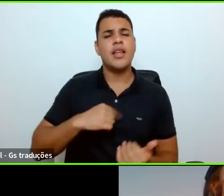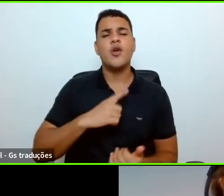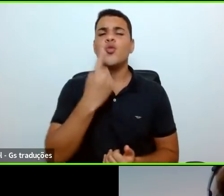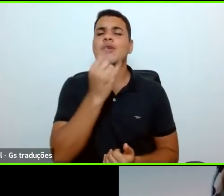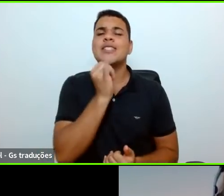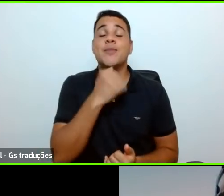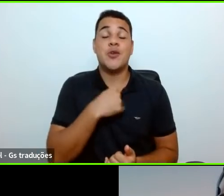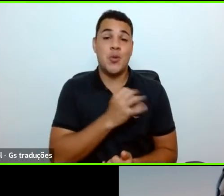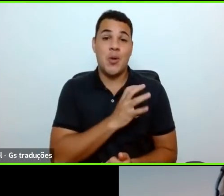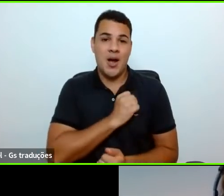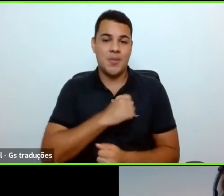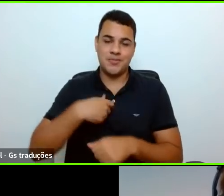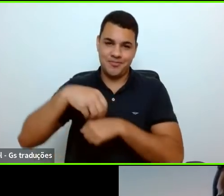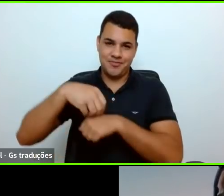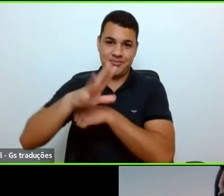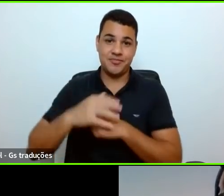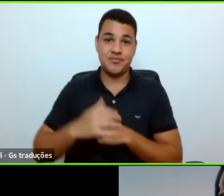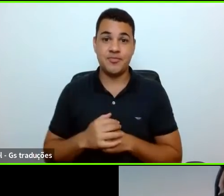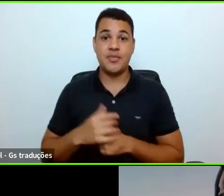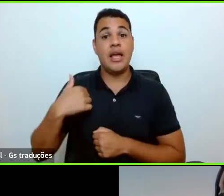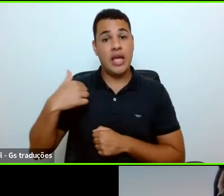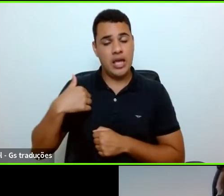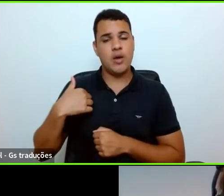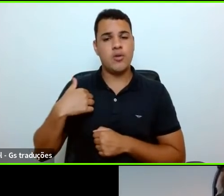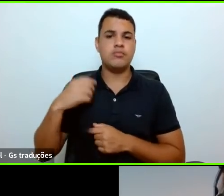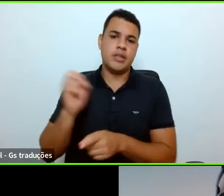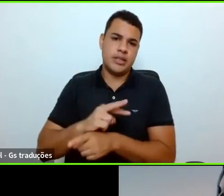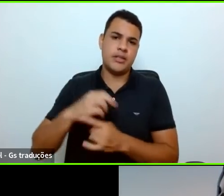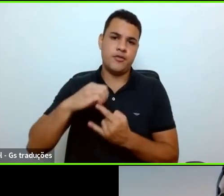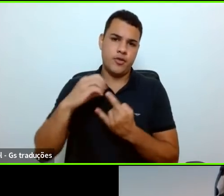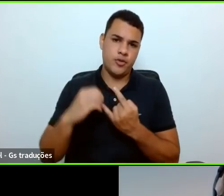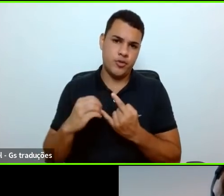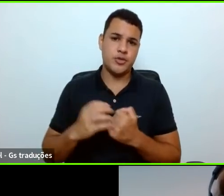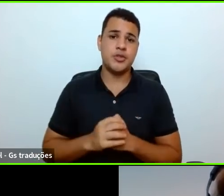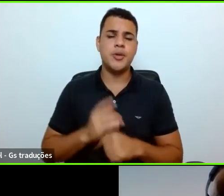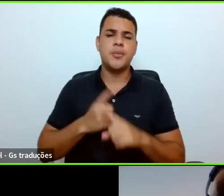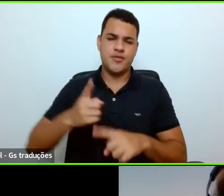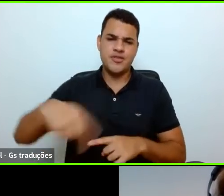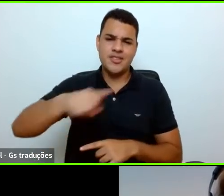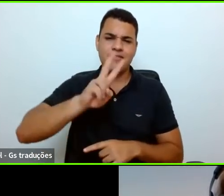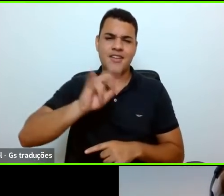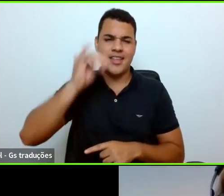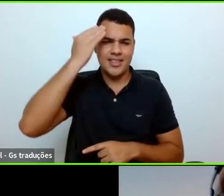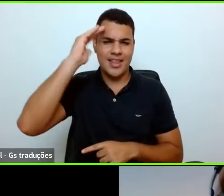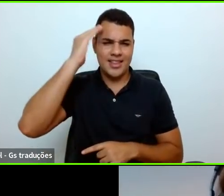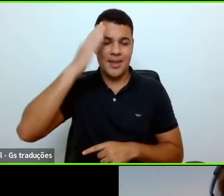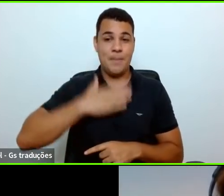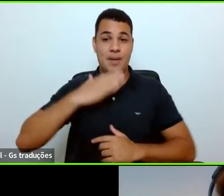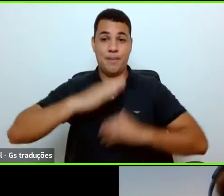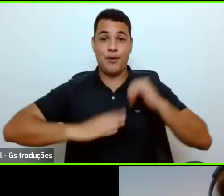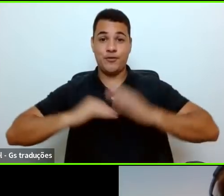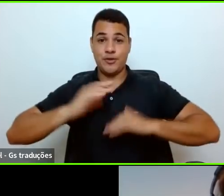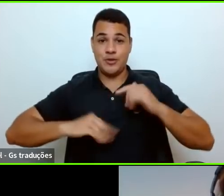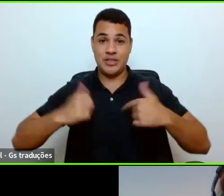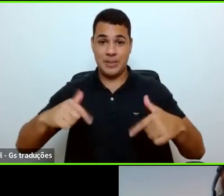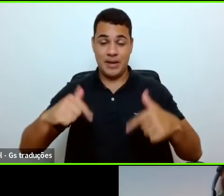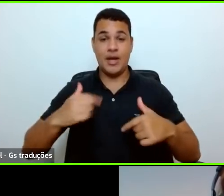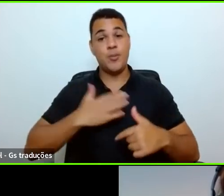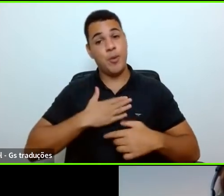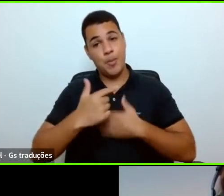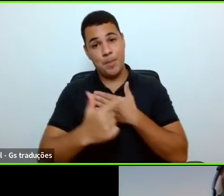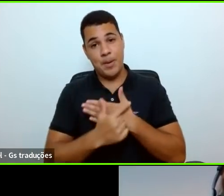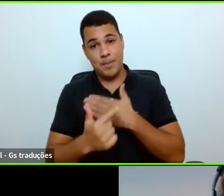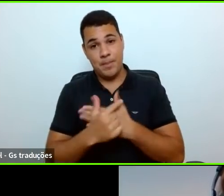eu estou aqui, óbvio, porque eu estou... Vocês já vão já já entender, mas eu também... O meu papel é